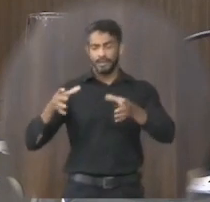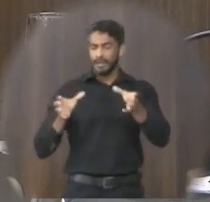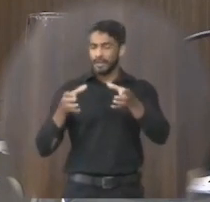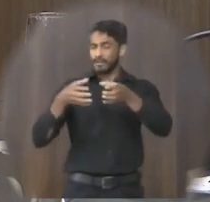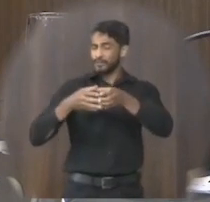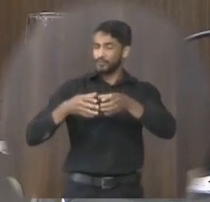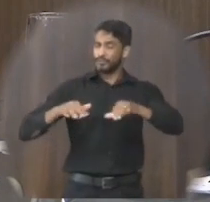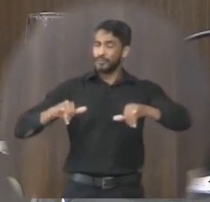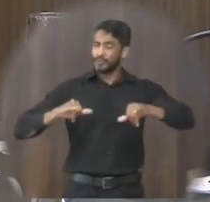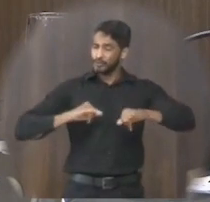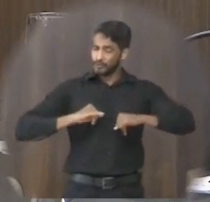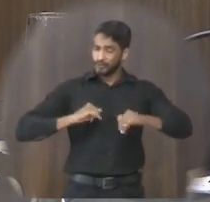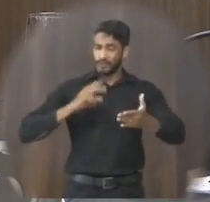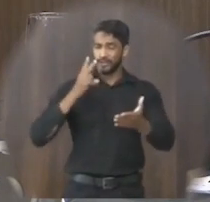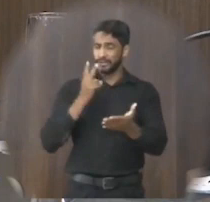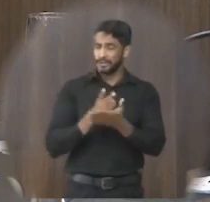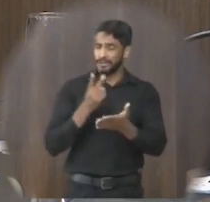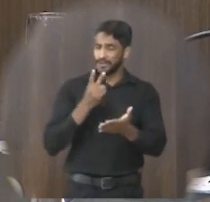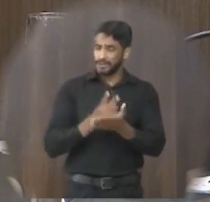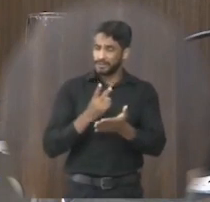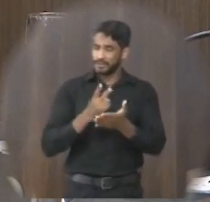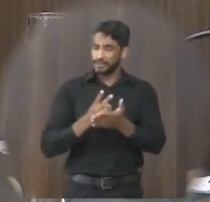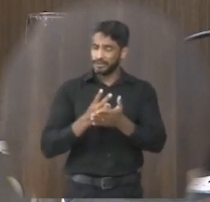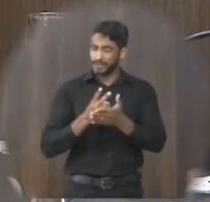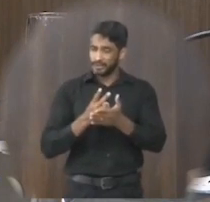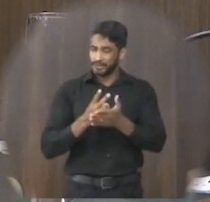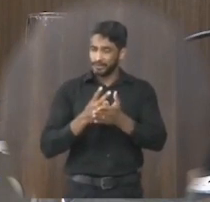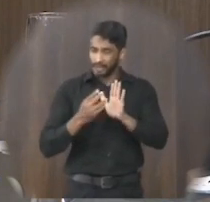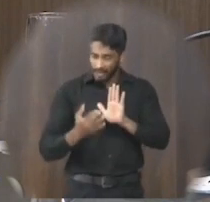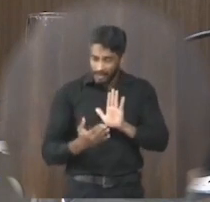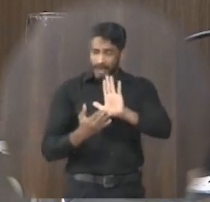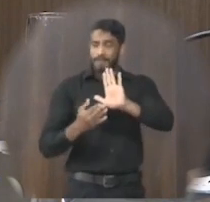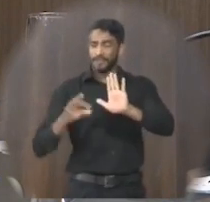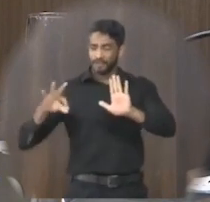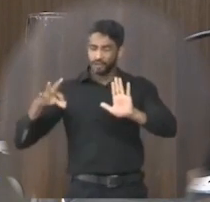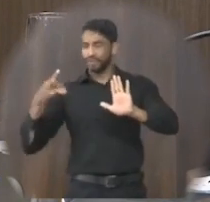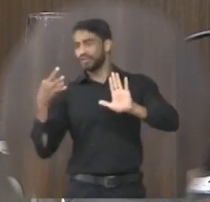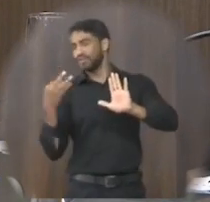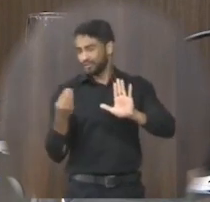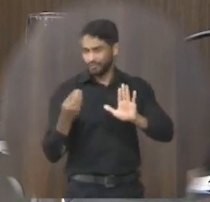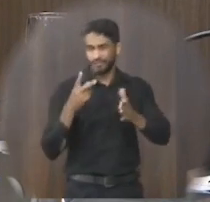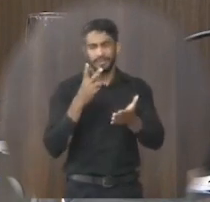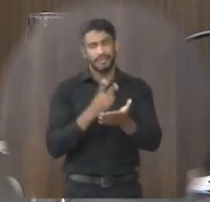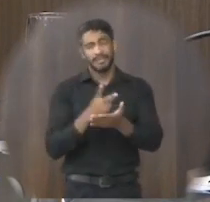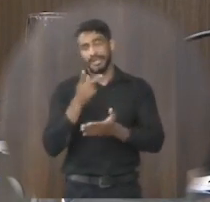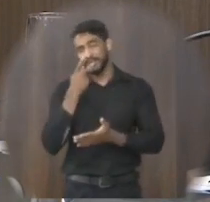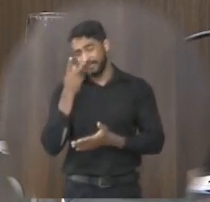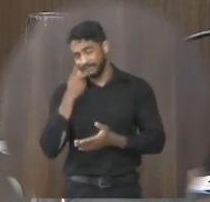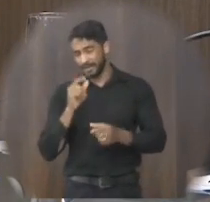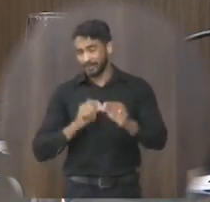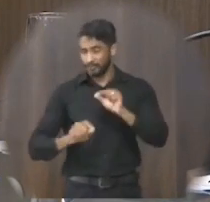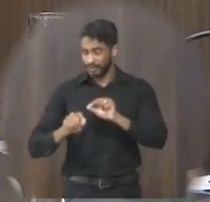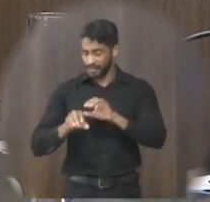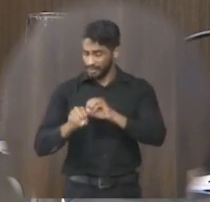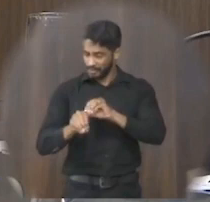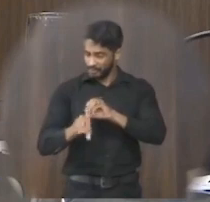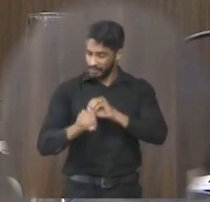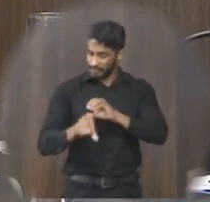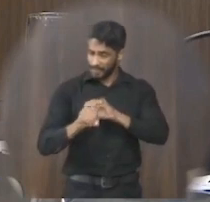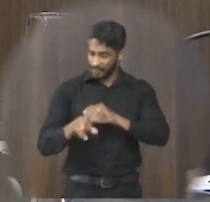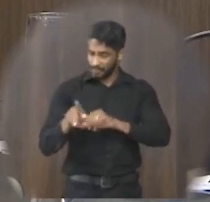classe que sempre está à frente de tudo e eu sempre falo a mesma coisa o educador